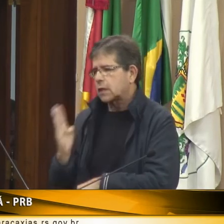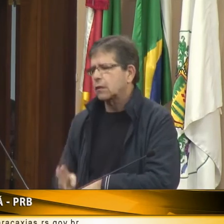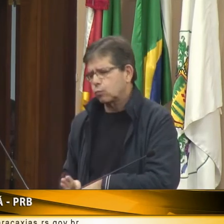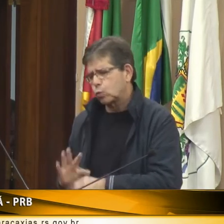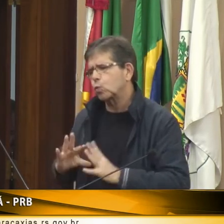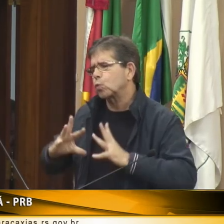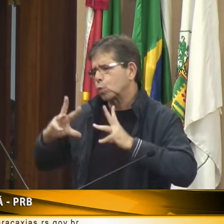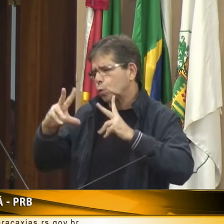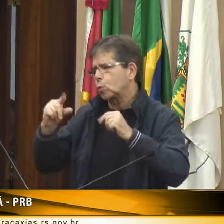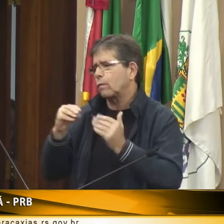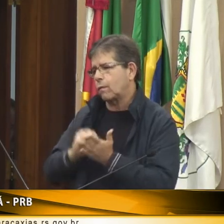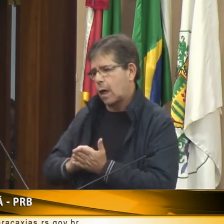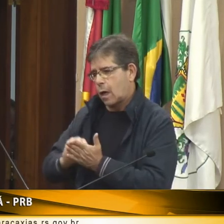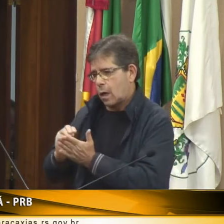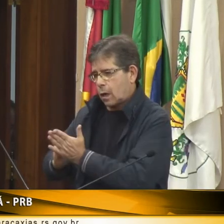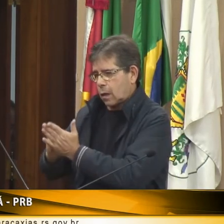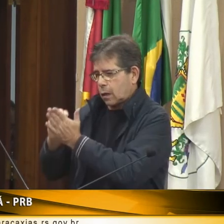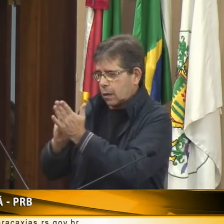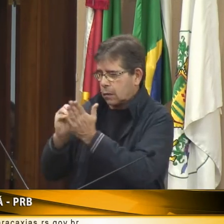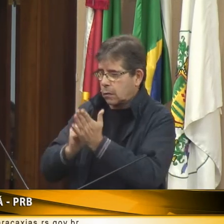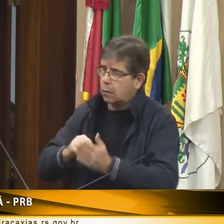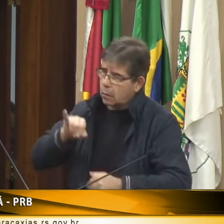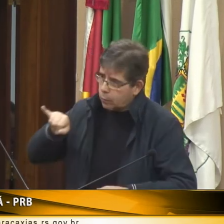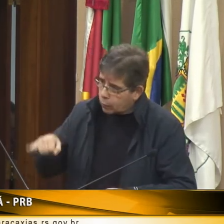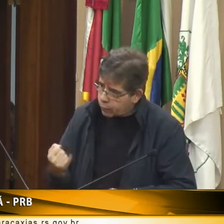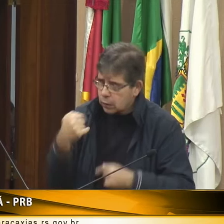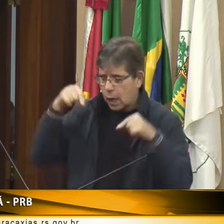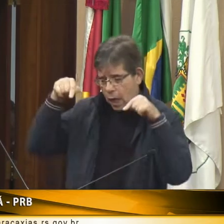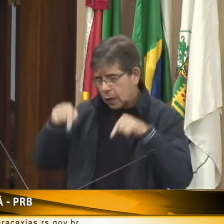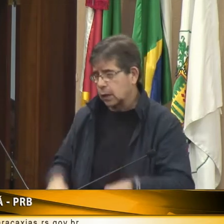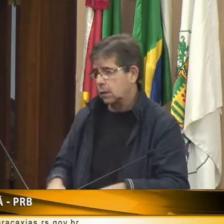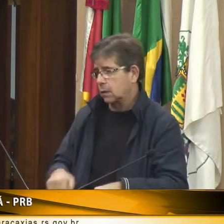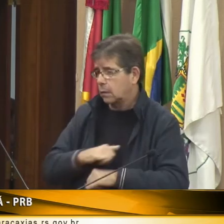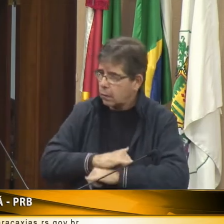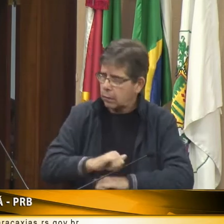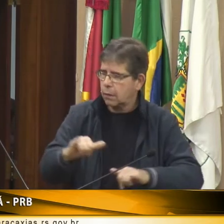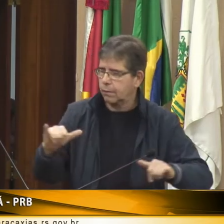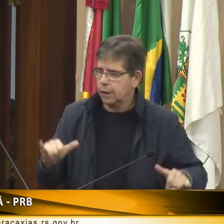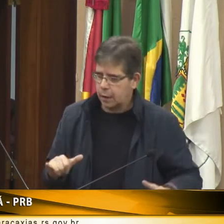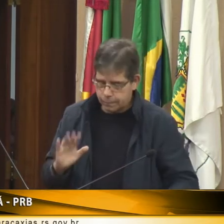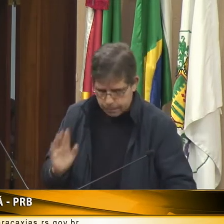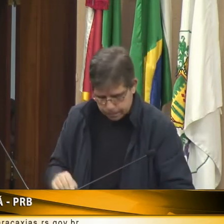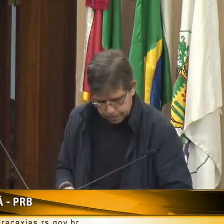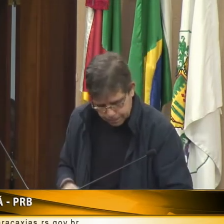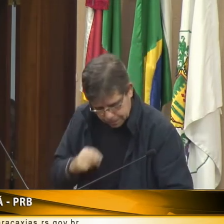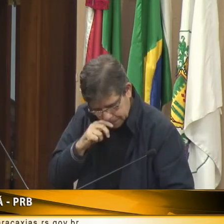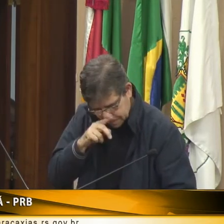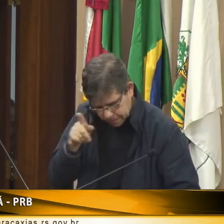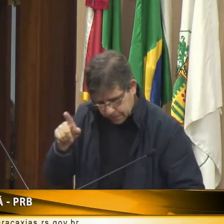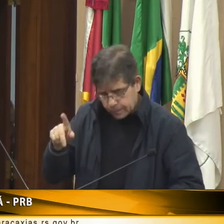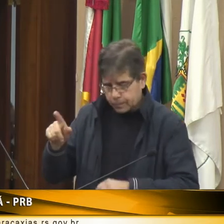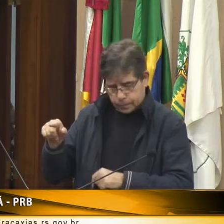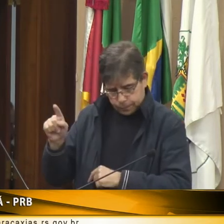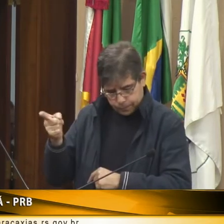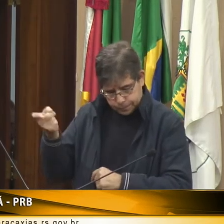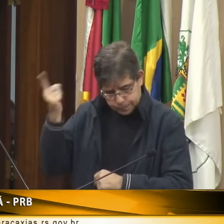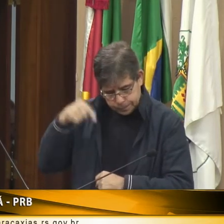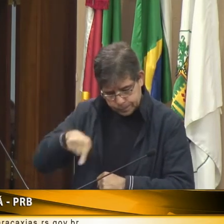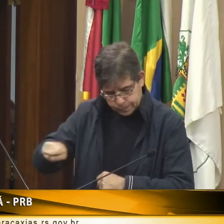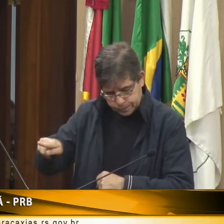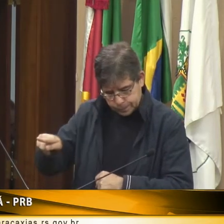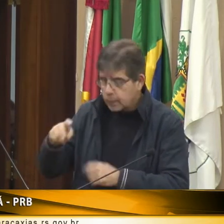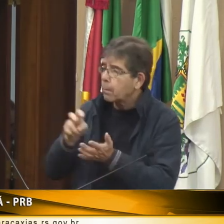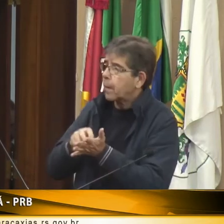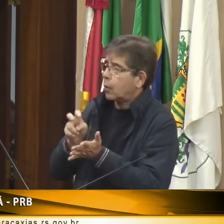dificuldade. Então, dentro do Estado, dentro do Brasil, não falo só daqui de Caxias, é um início para divulgar